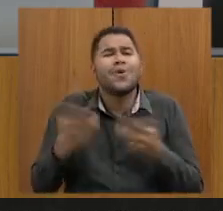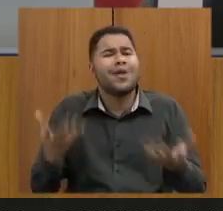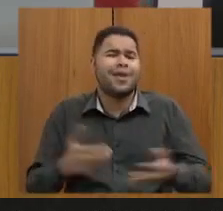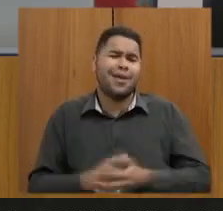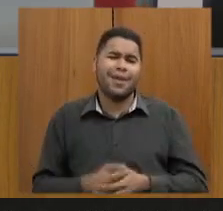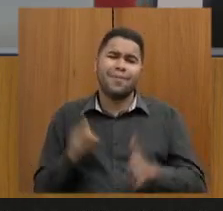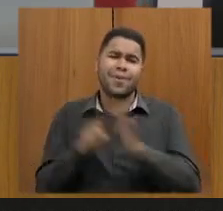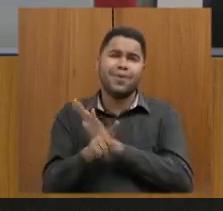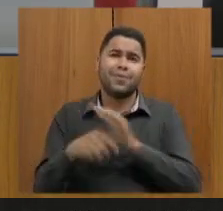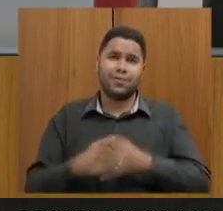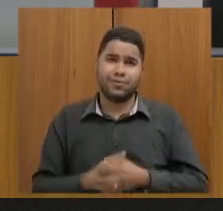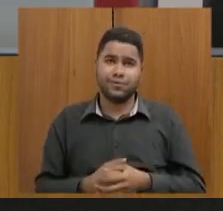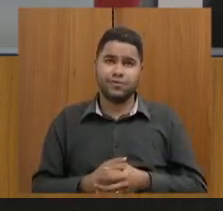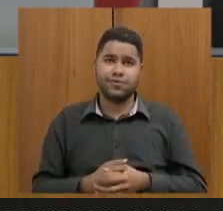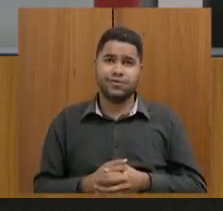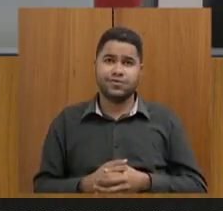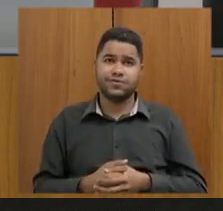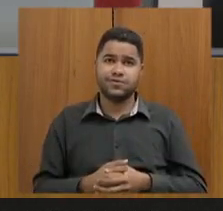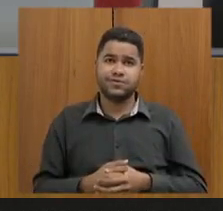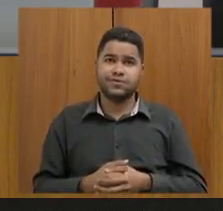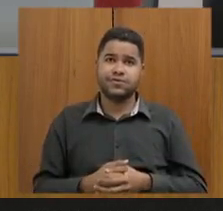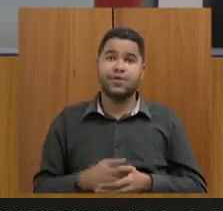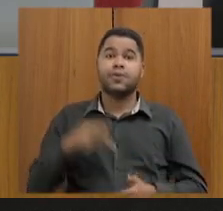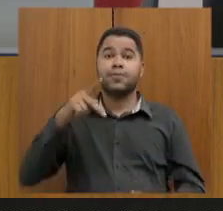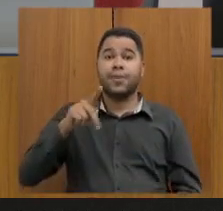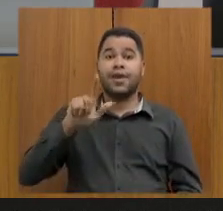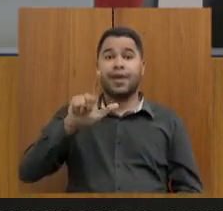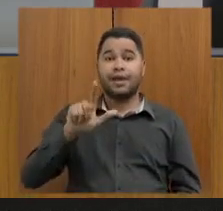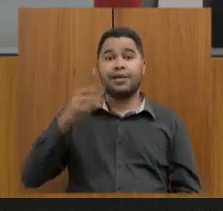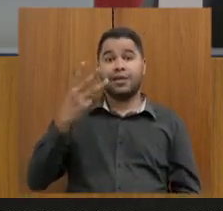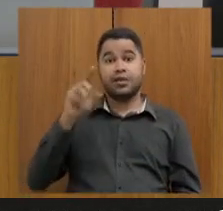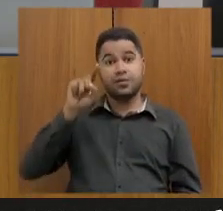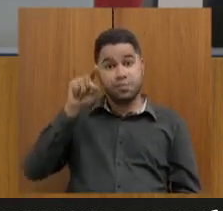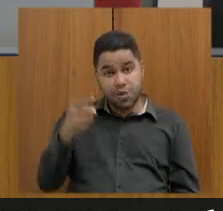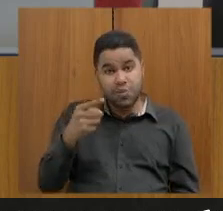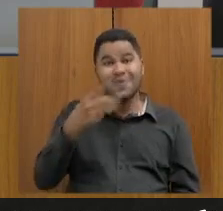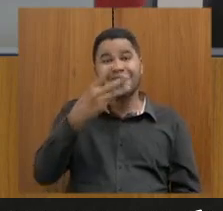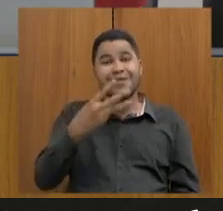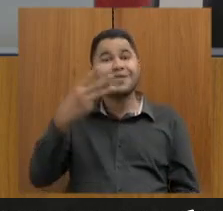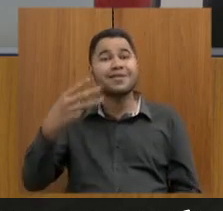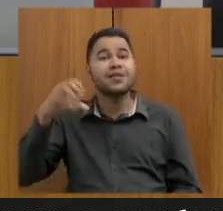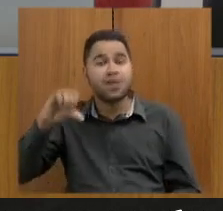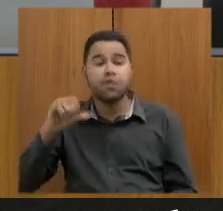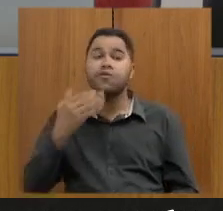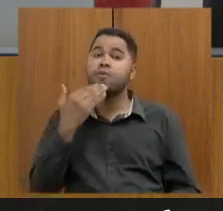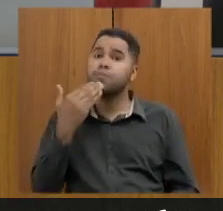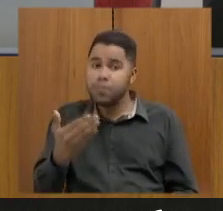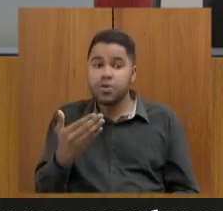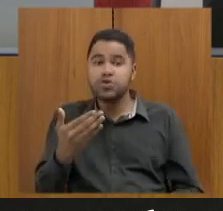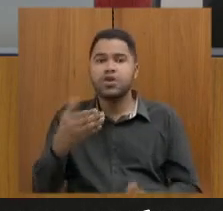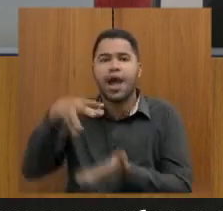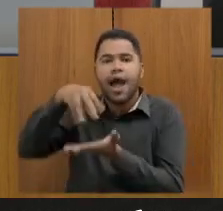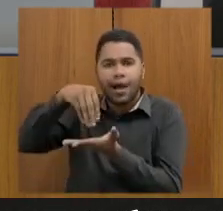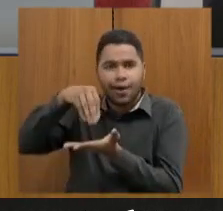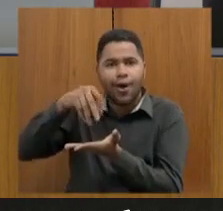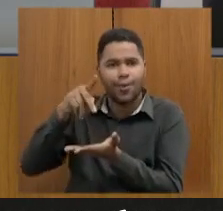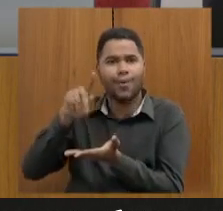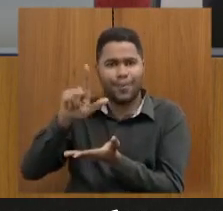isso? Essa é a pergunta. PL 3.399. Eu pedi a cópia do PL,